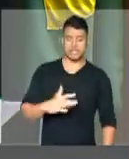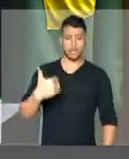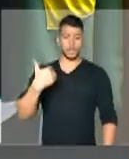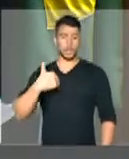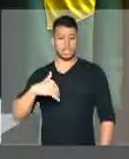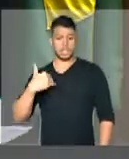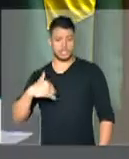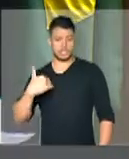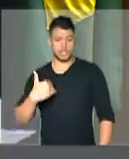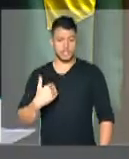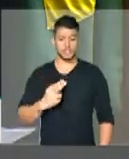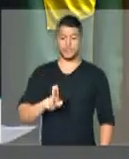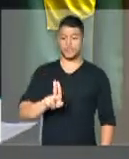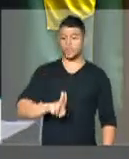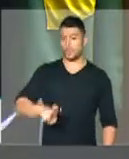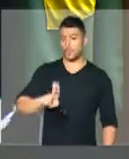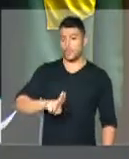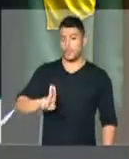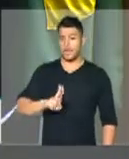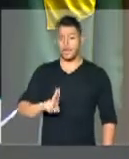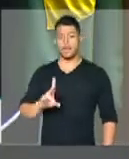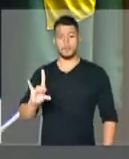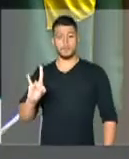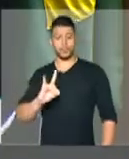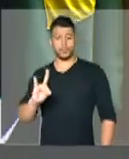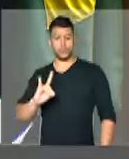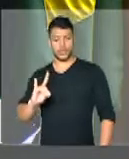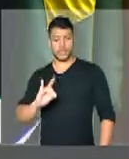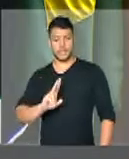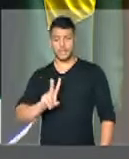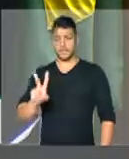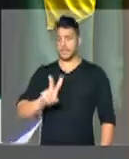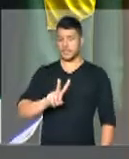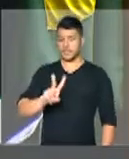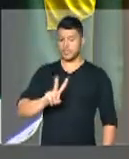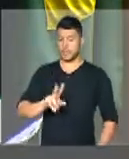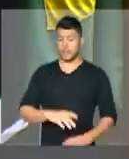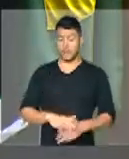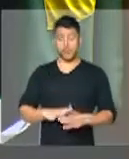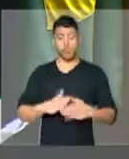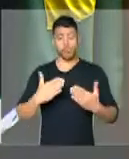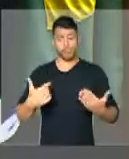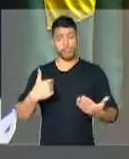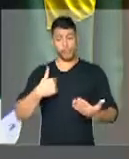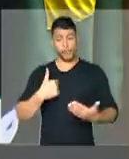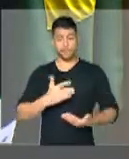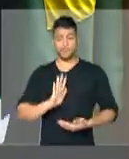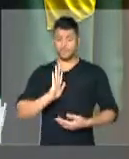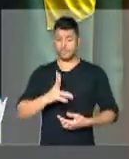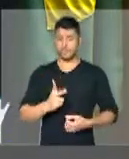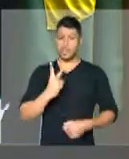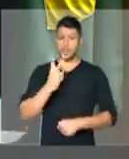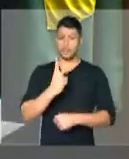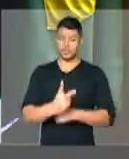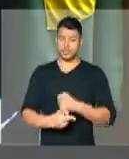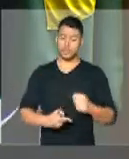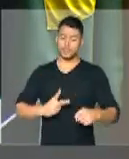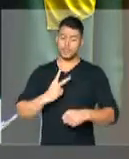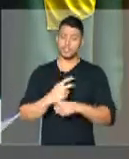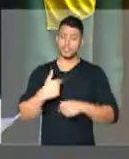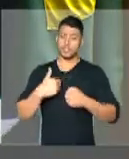bolivianos e venezuelanos. E também lá pela primeira vez, nesses dois anos que partilho desse fórum,